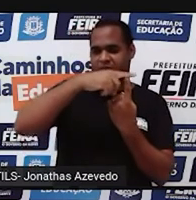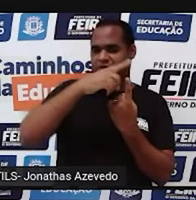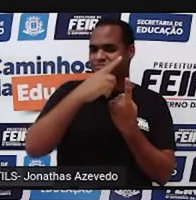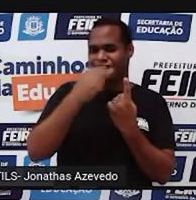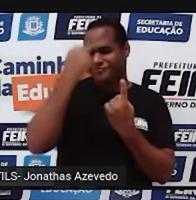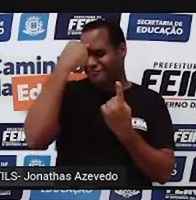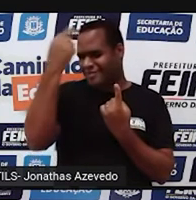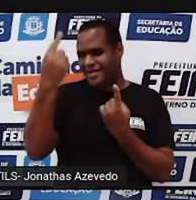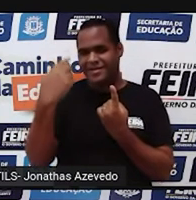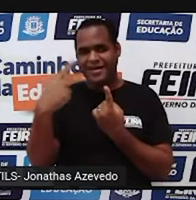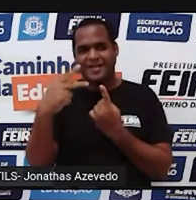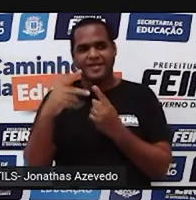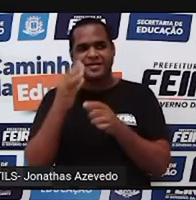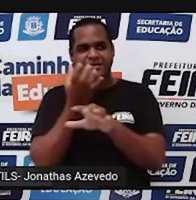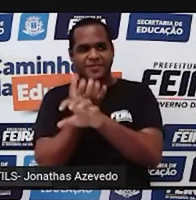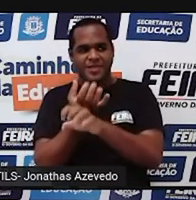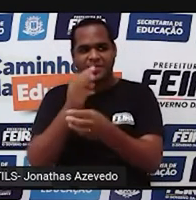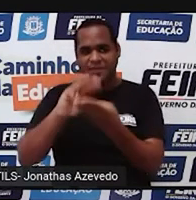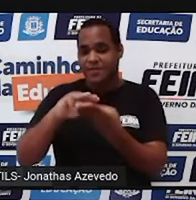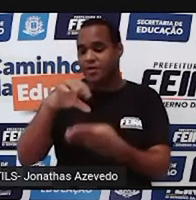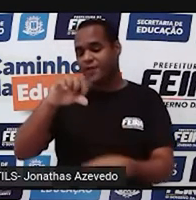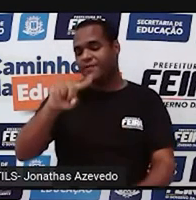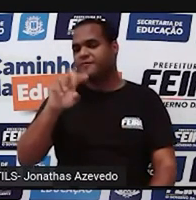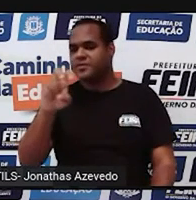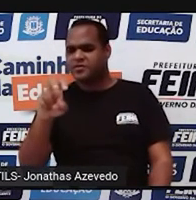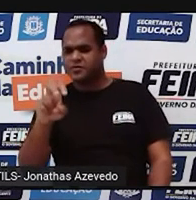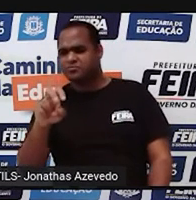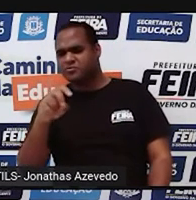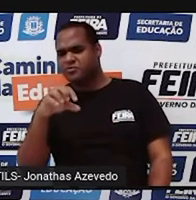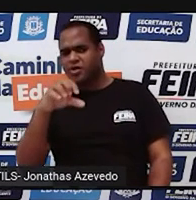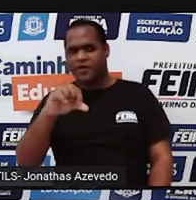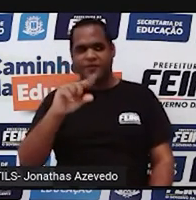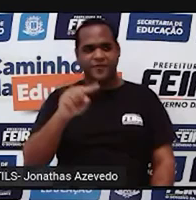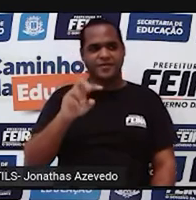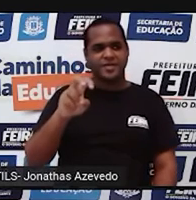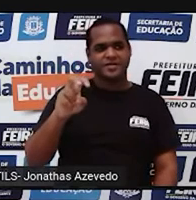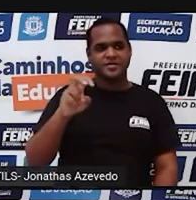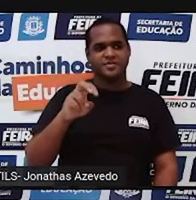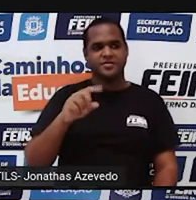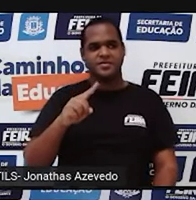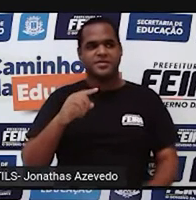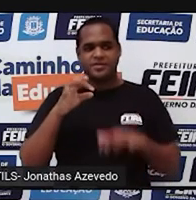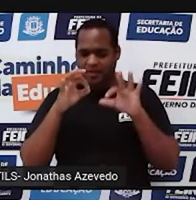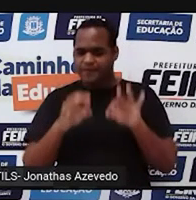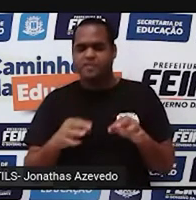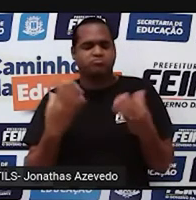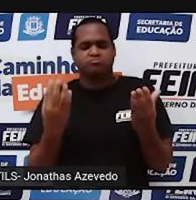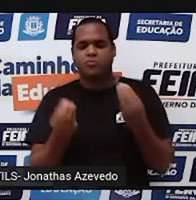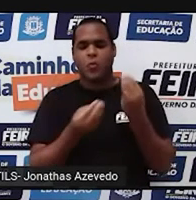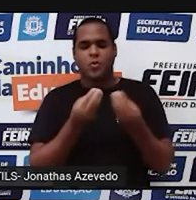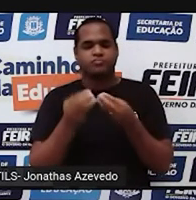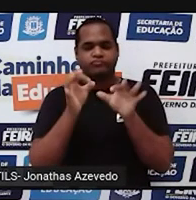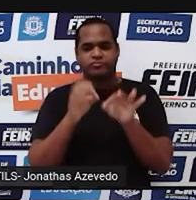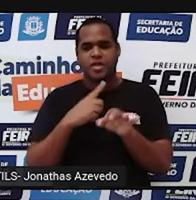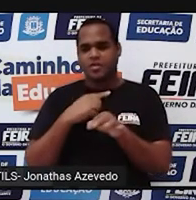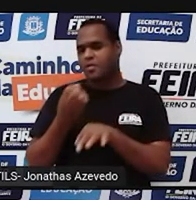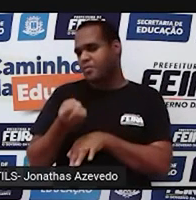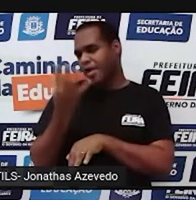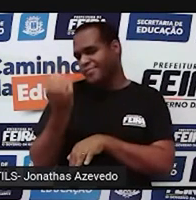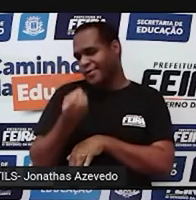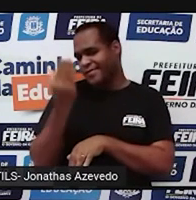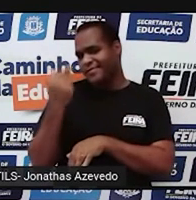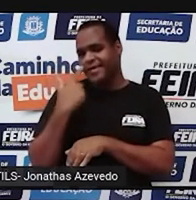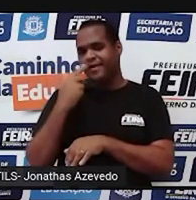de matemática. Nove vírgula cinco, que é nove e meio. São decimais exatos. Preço de produtos,